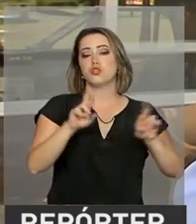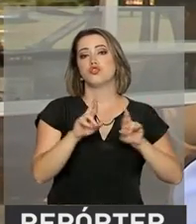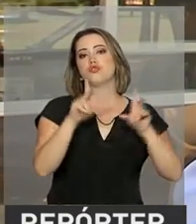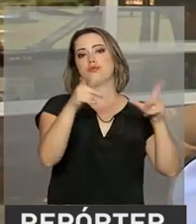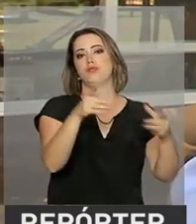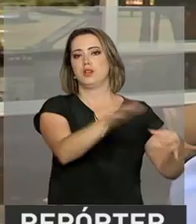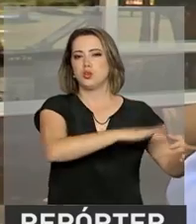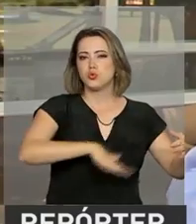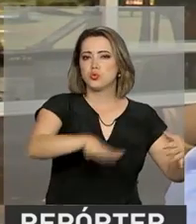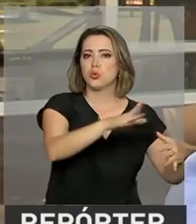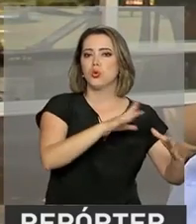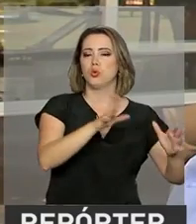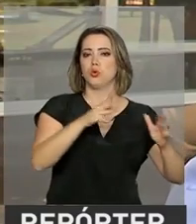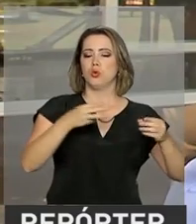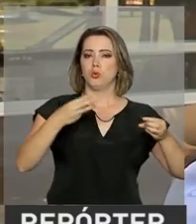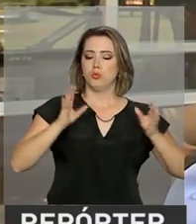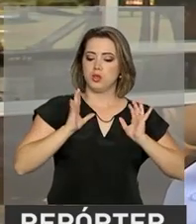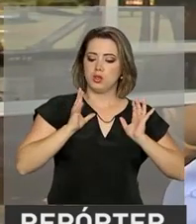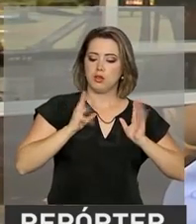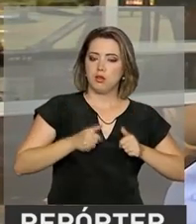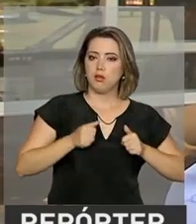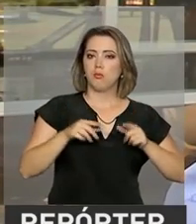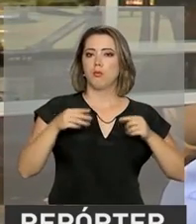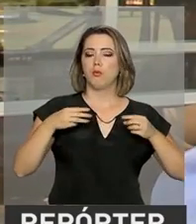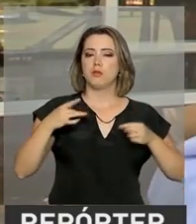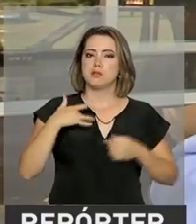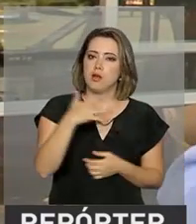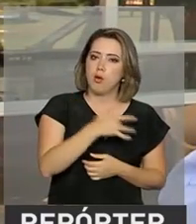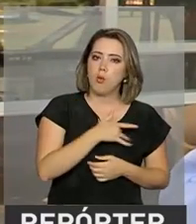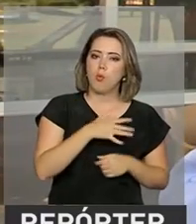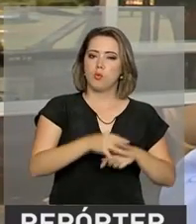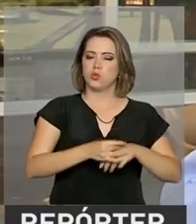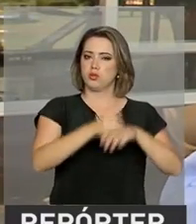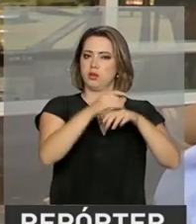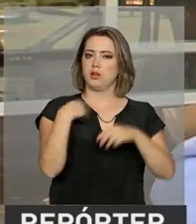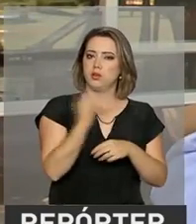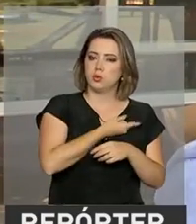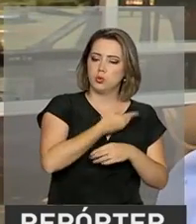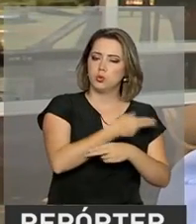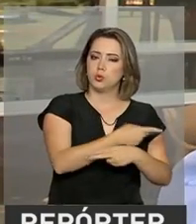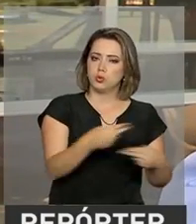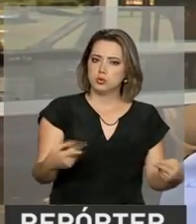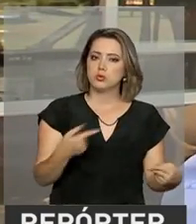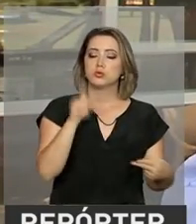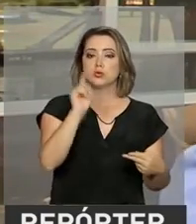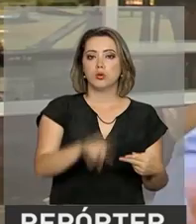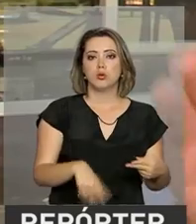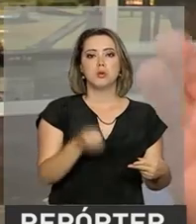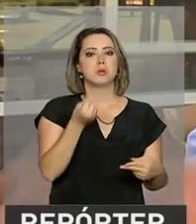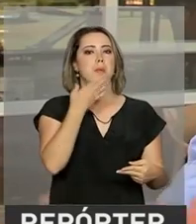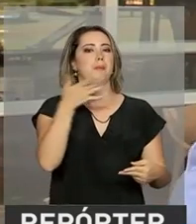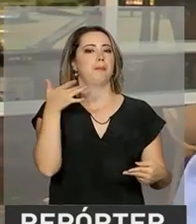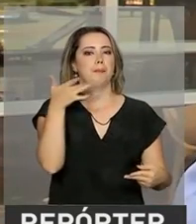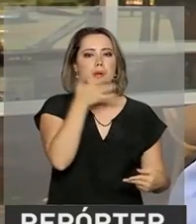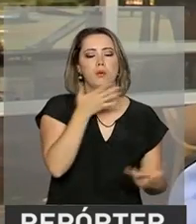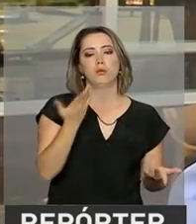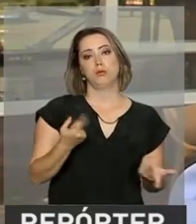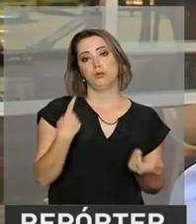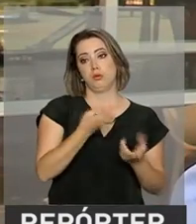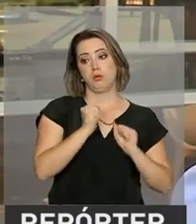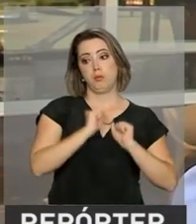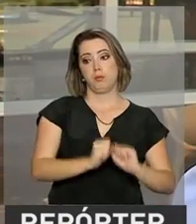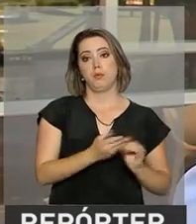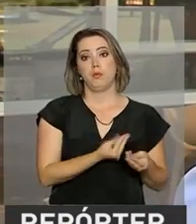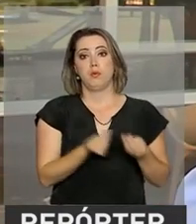Em nenhum momento, a Polícia Federal fez qualquer investigação sobre a qualidade dos nossos produtos. Isso que é o mais importante dizer e que deu a garantia que nós